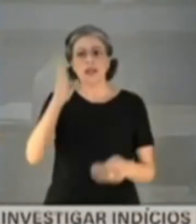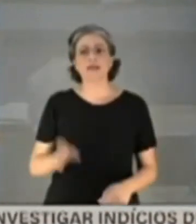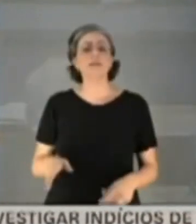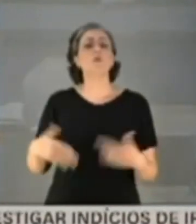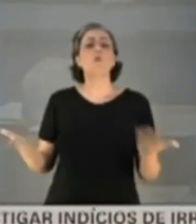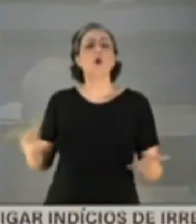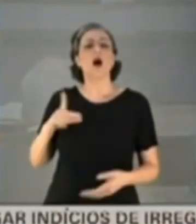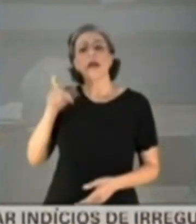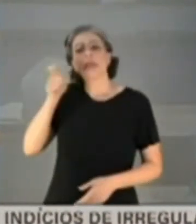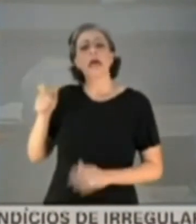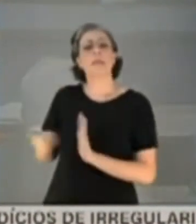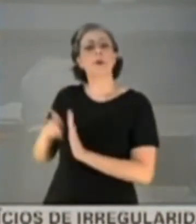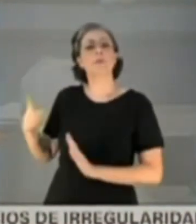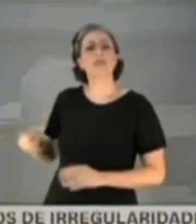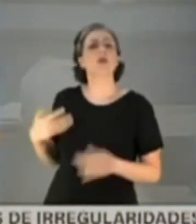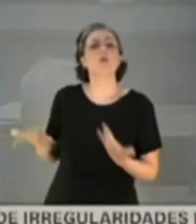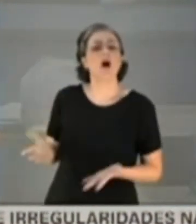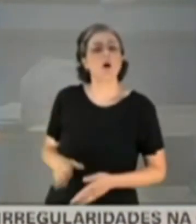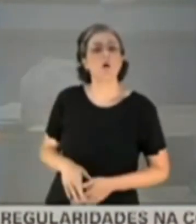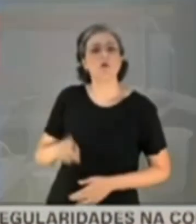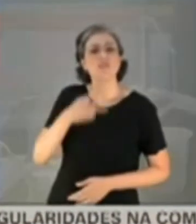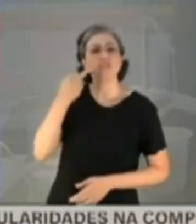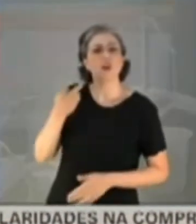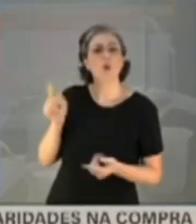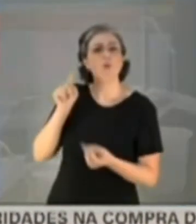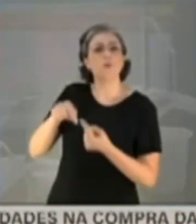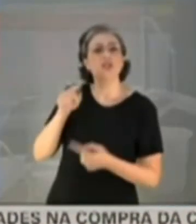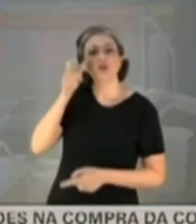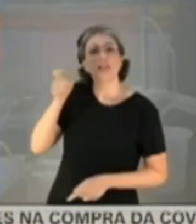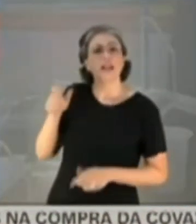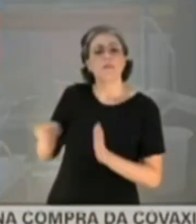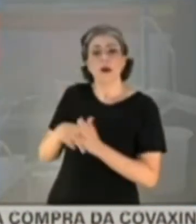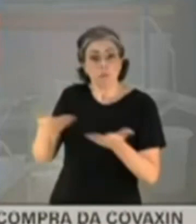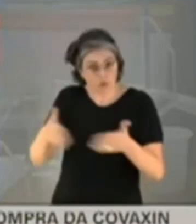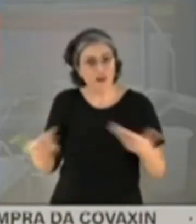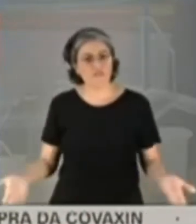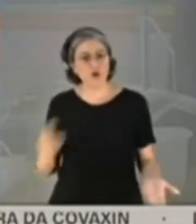pessoal dele. Não, presidente. Qual é a motivação, senador?